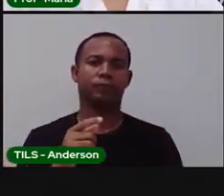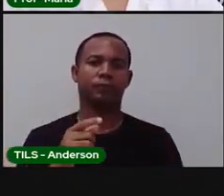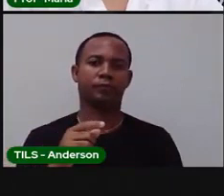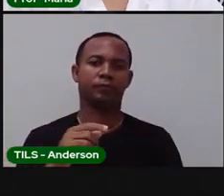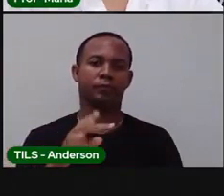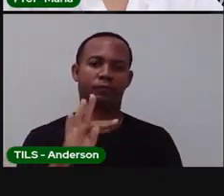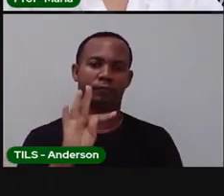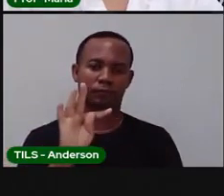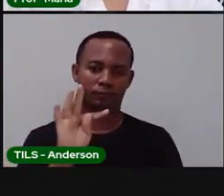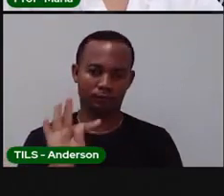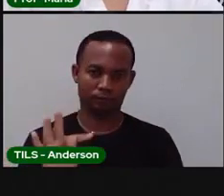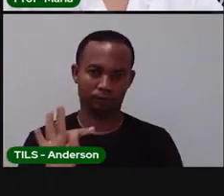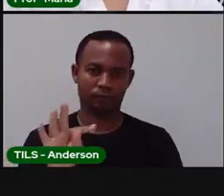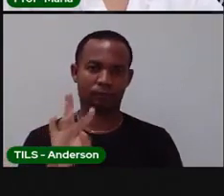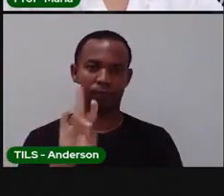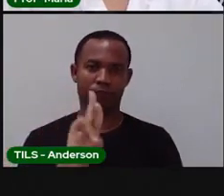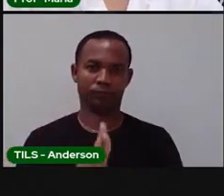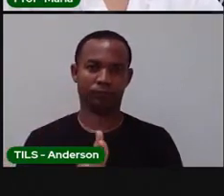Sol.